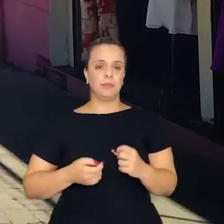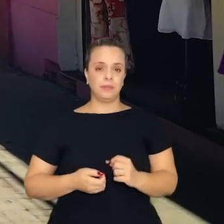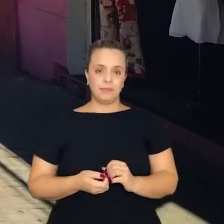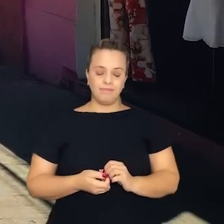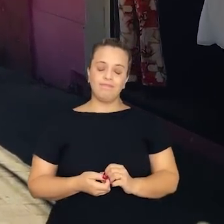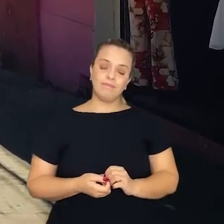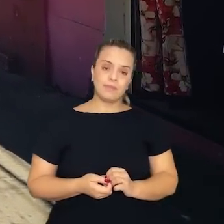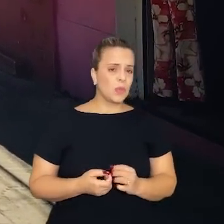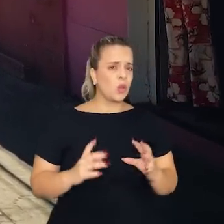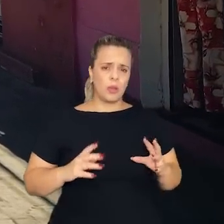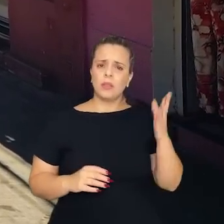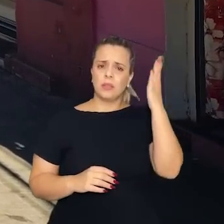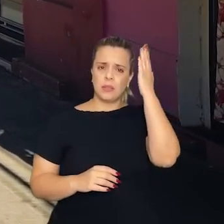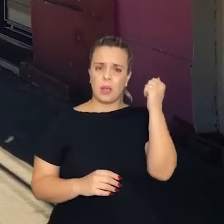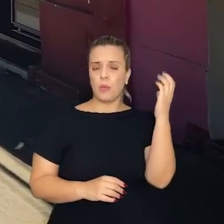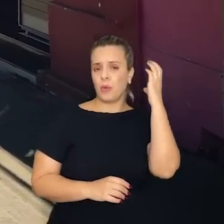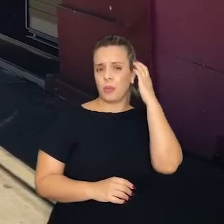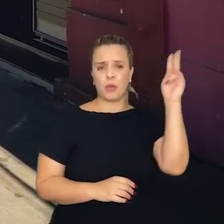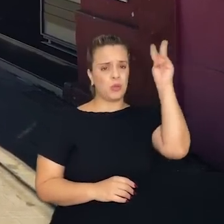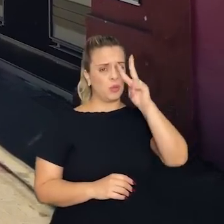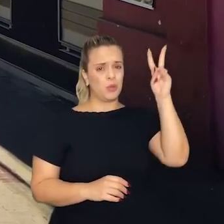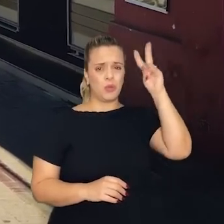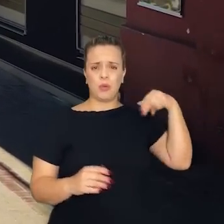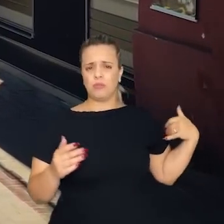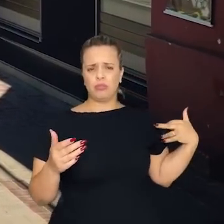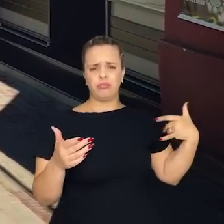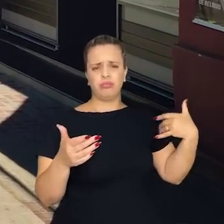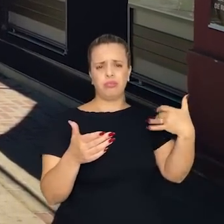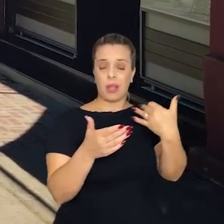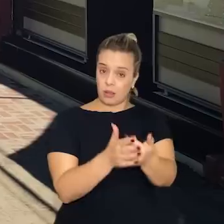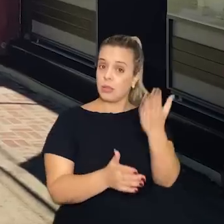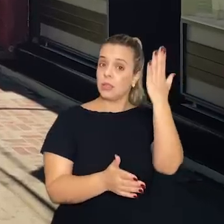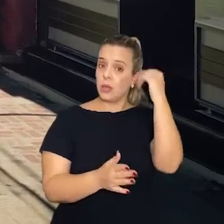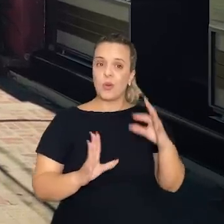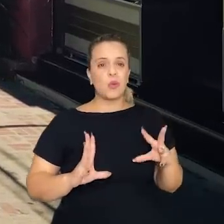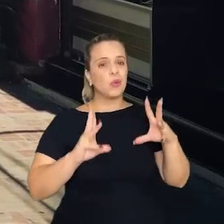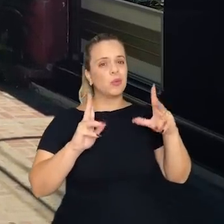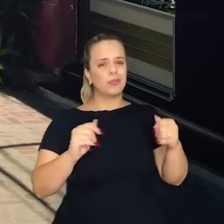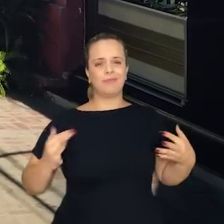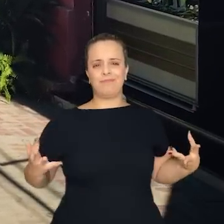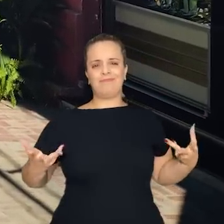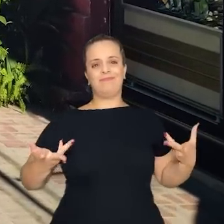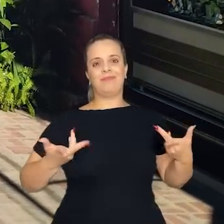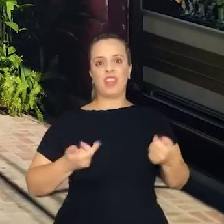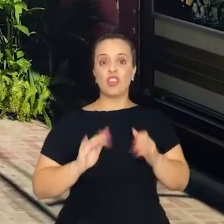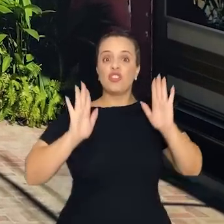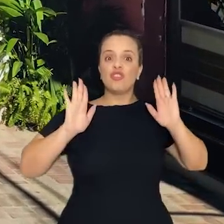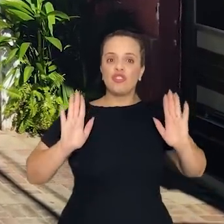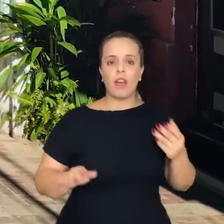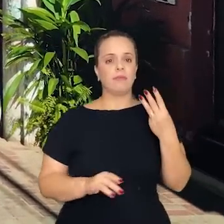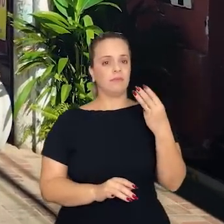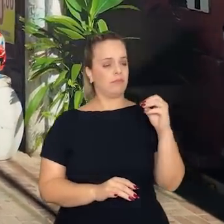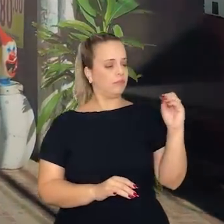Com toda a história de Cuiabá, com toda a maravilha que é esses 300 anos de história de Cuiabá,